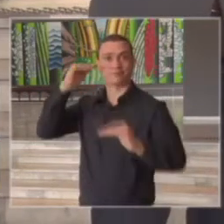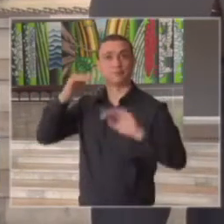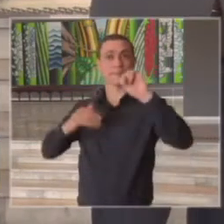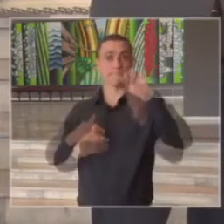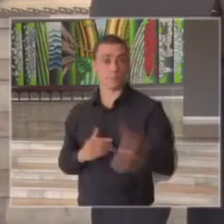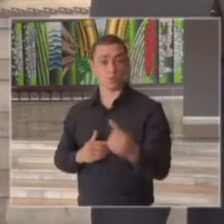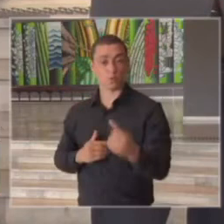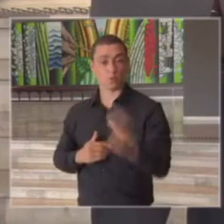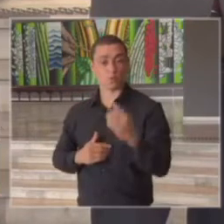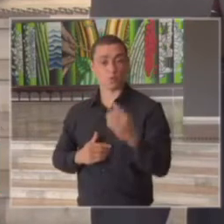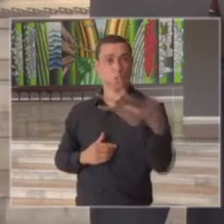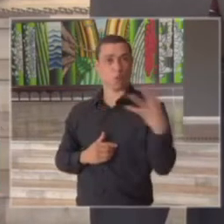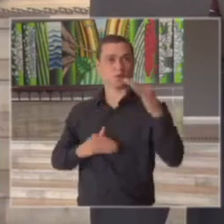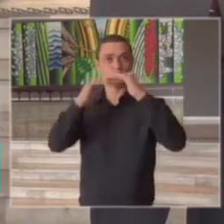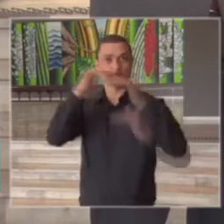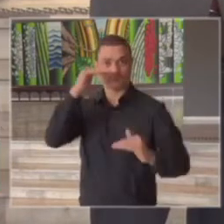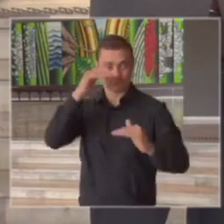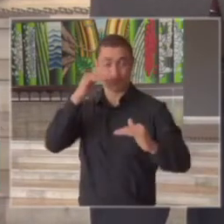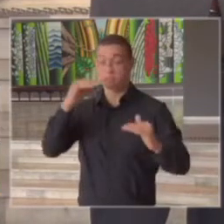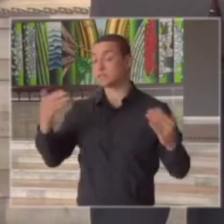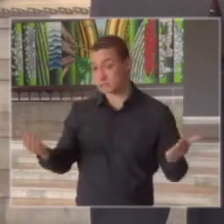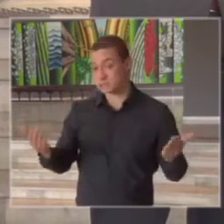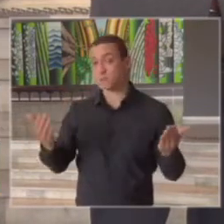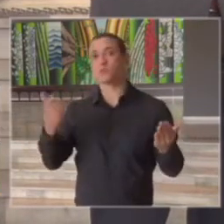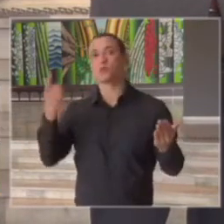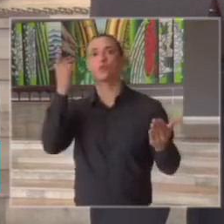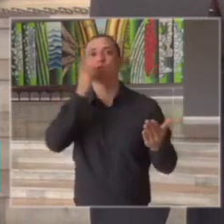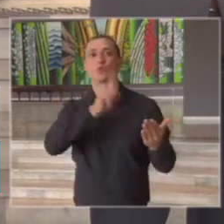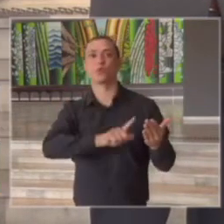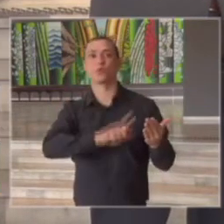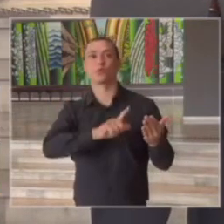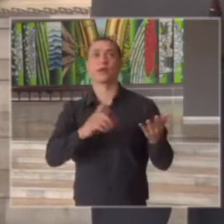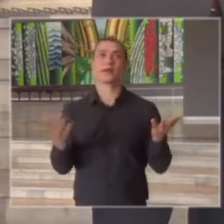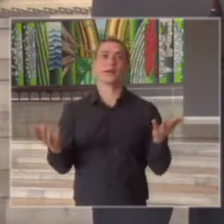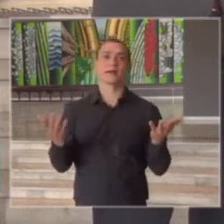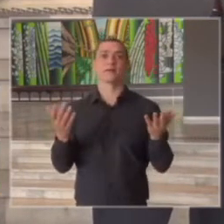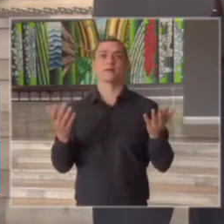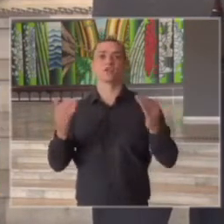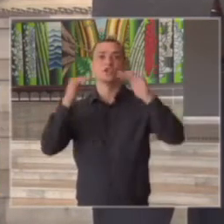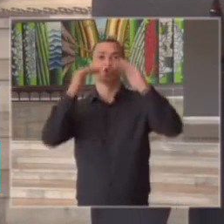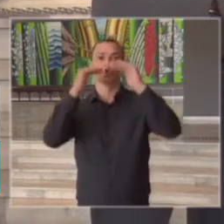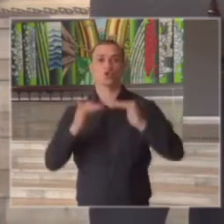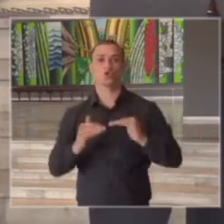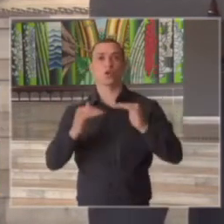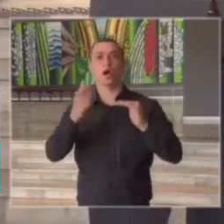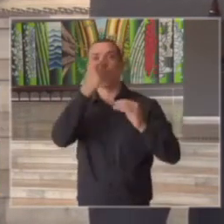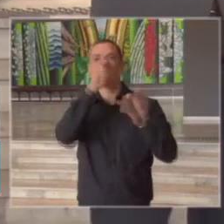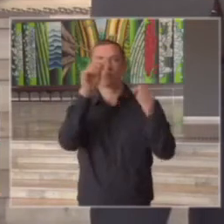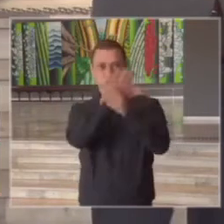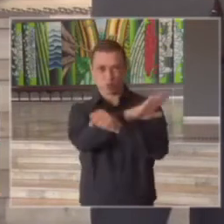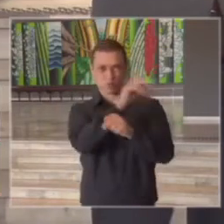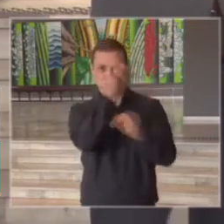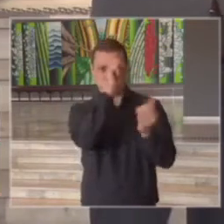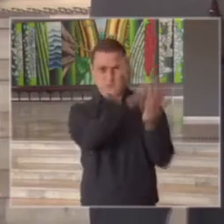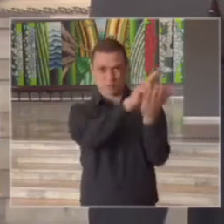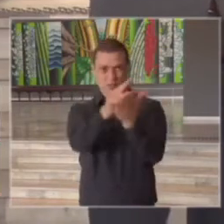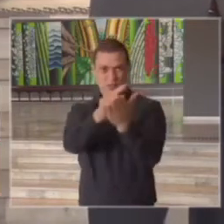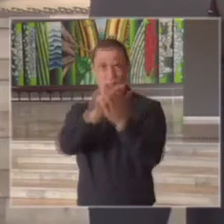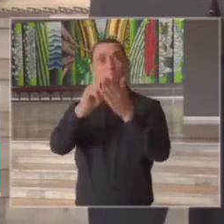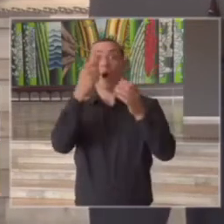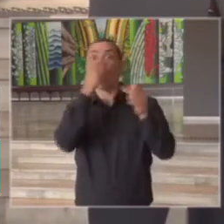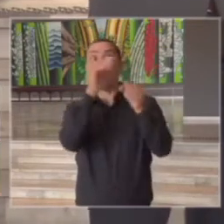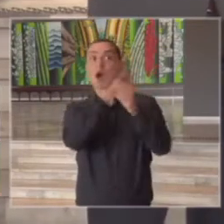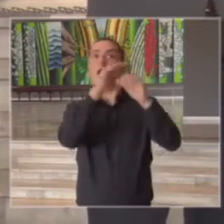.044 pacientes o que provocou também de certa forma uma diminuição na taxa de ocupação de leitos de UTI